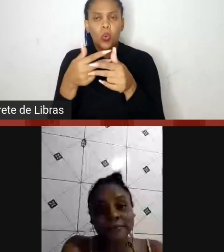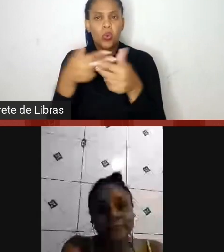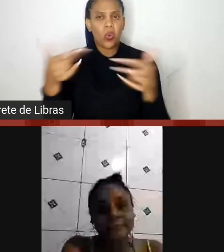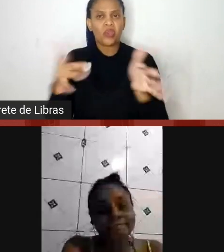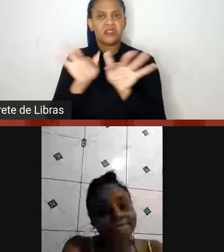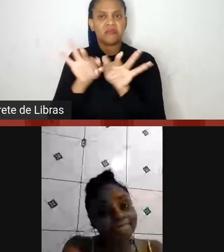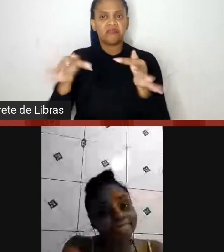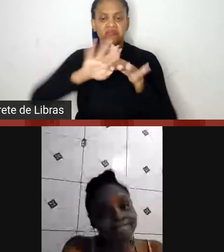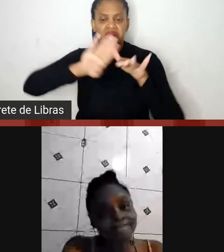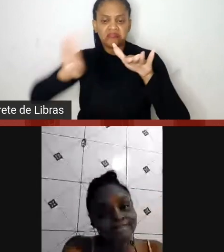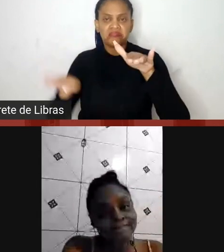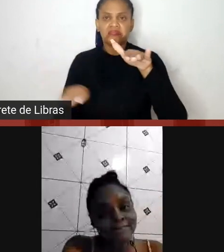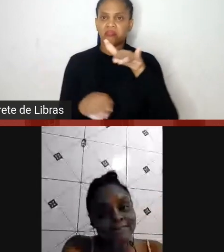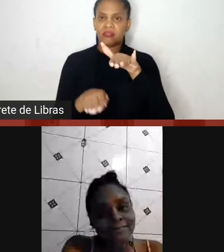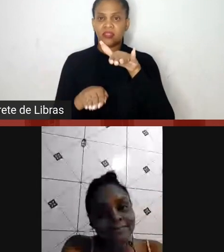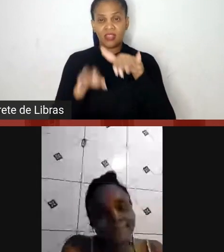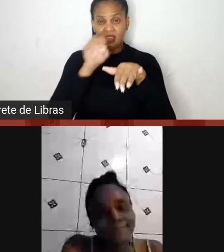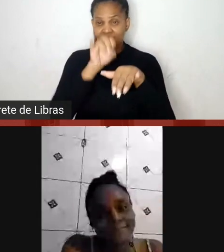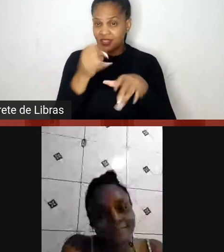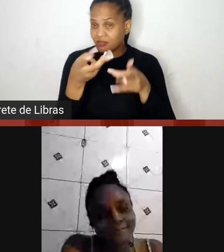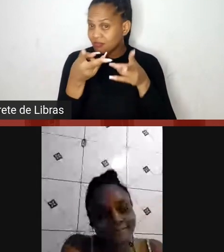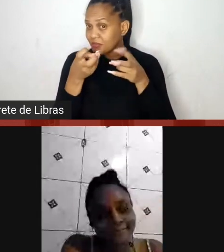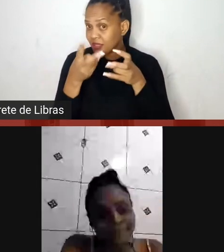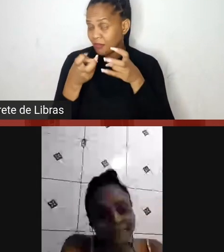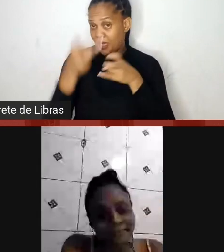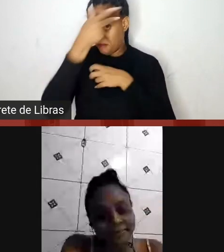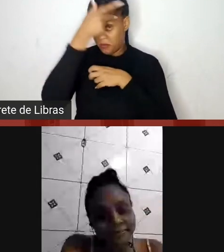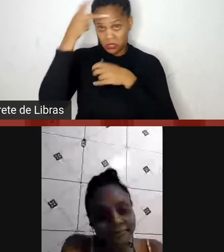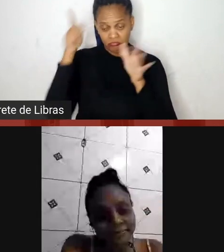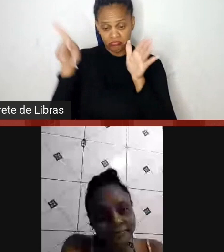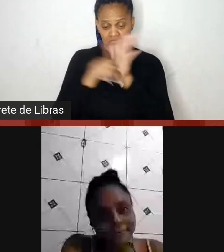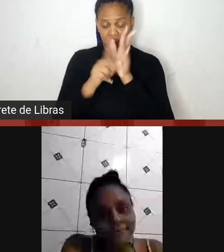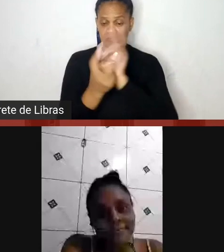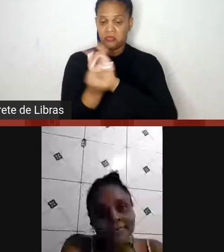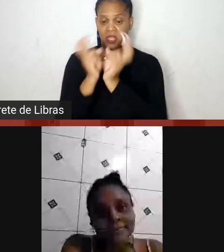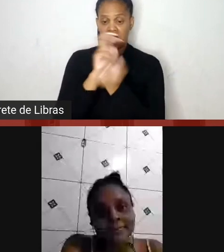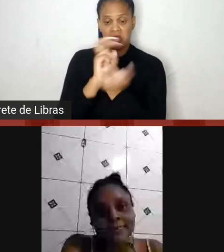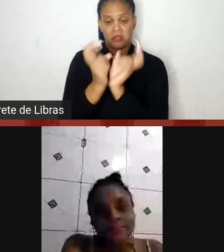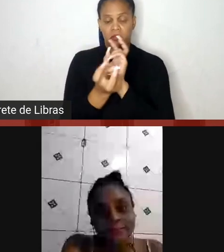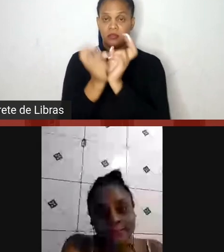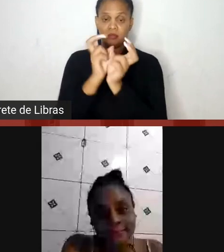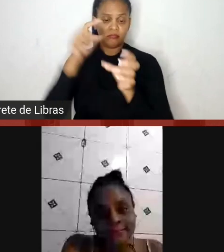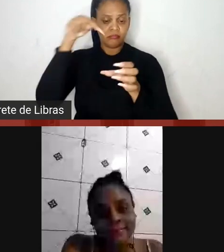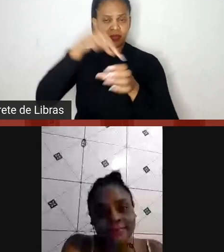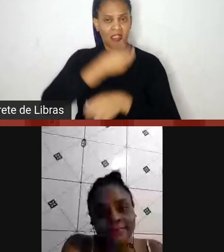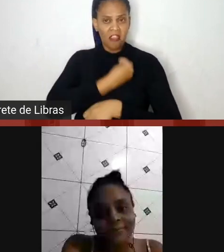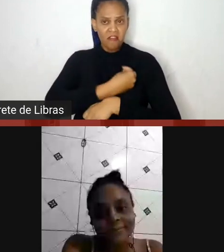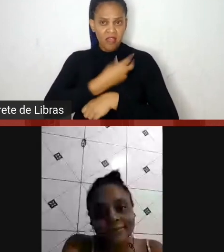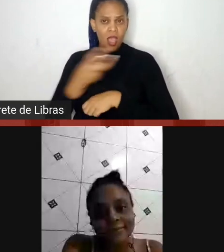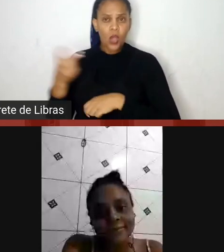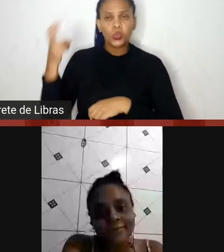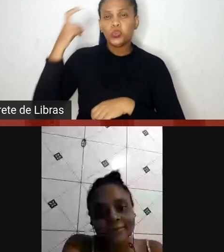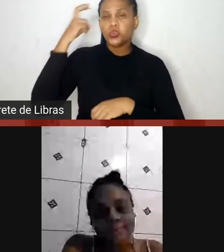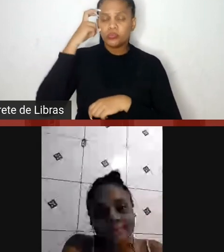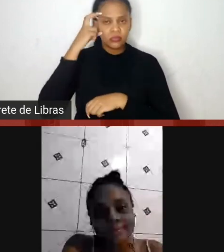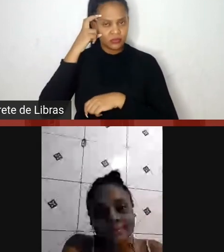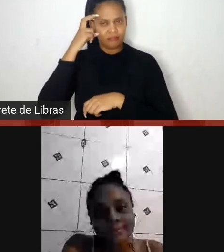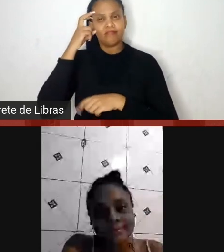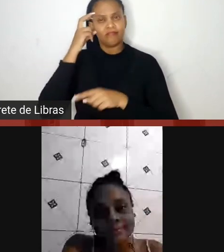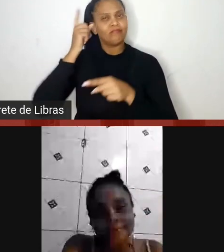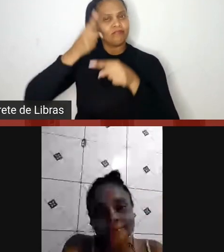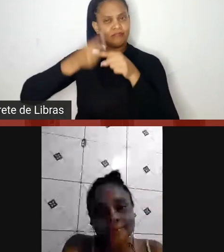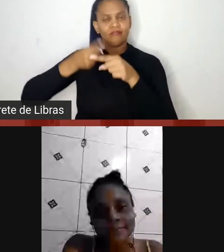for parar para pensar, o capoeirista, ele é um, é um portador de cultura tão grande, porque é o capoeirista que